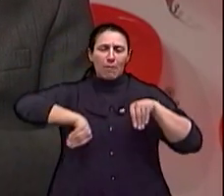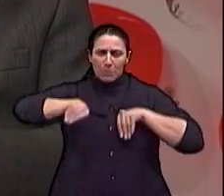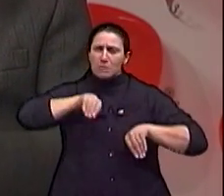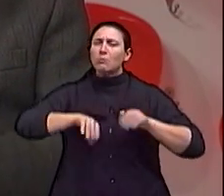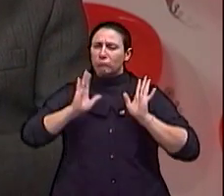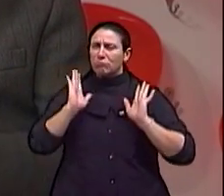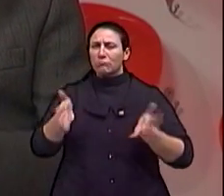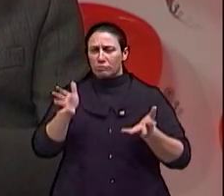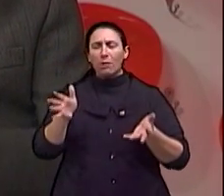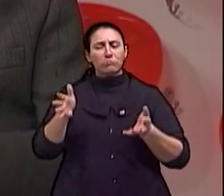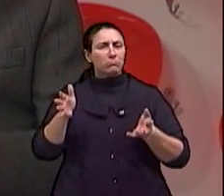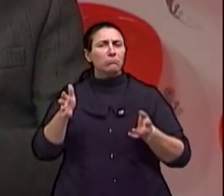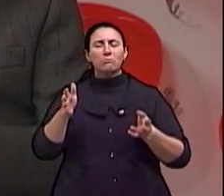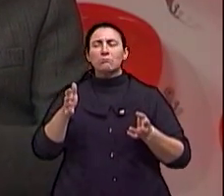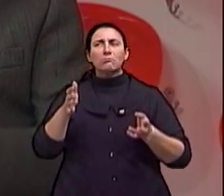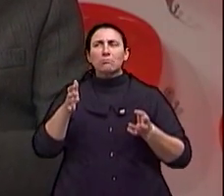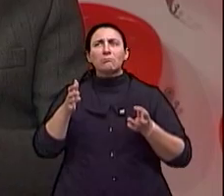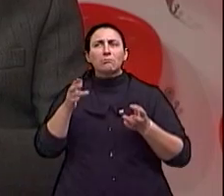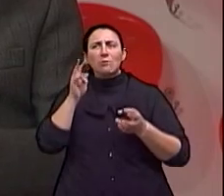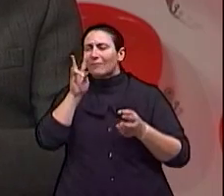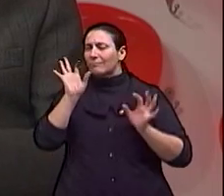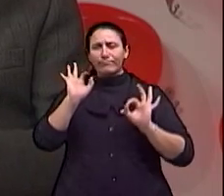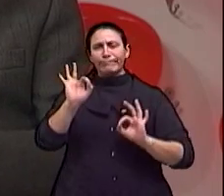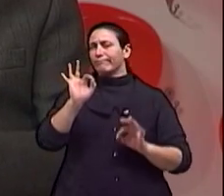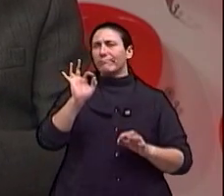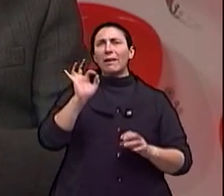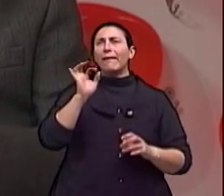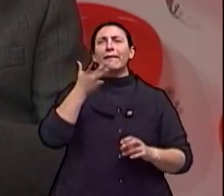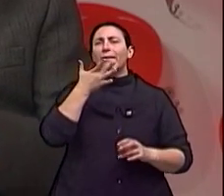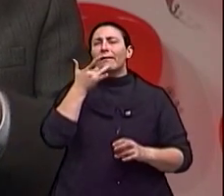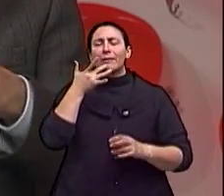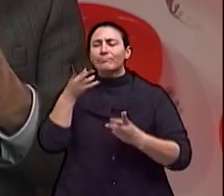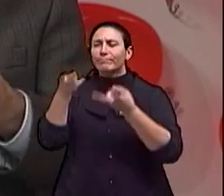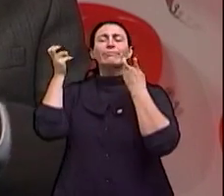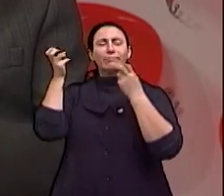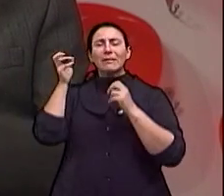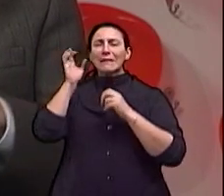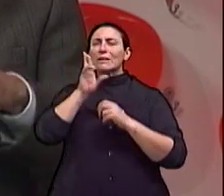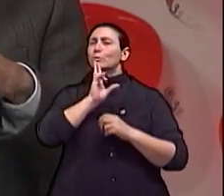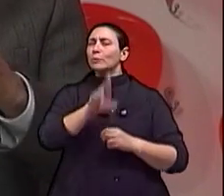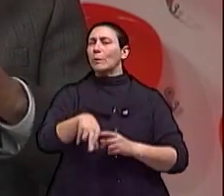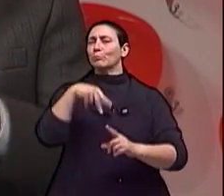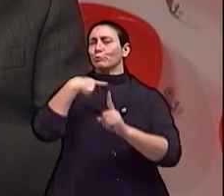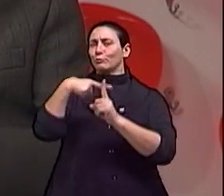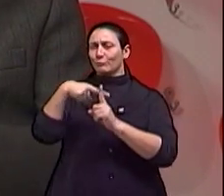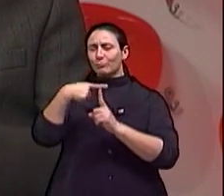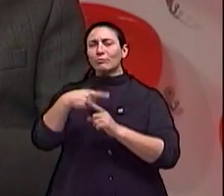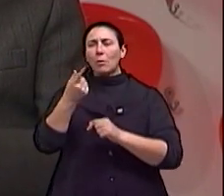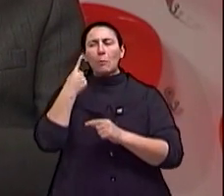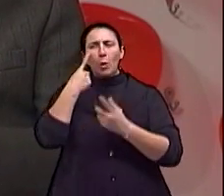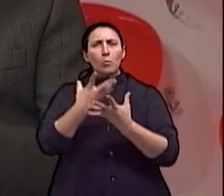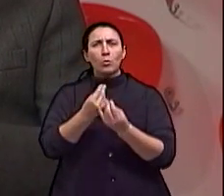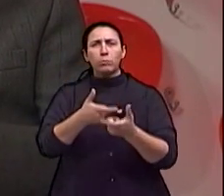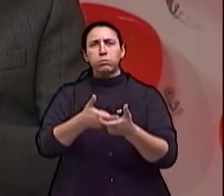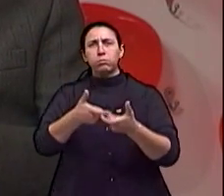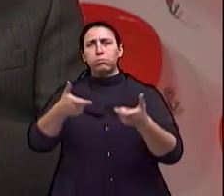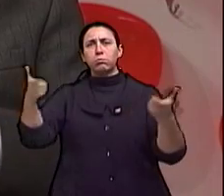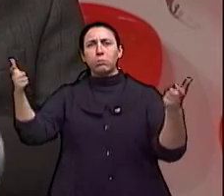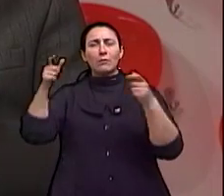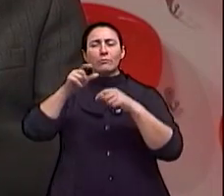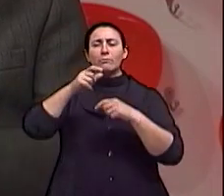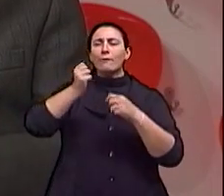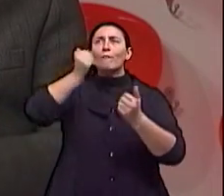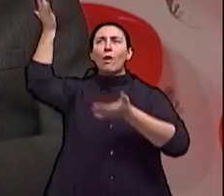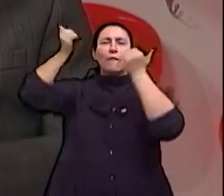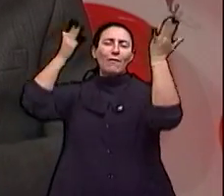e não se tem dúvidas sobre o resultado que isso oferece pelo número grande de casos já que foi feito no exterior.